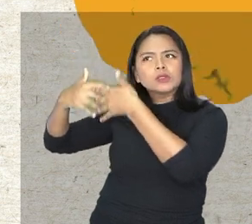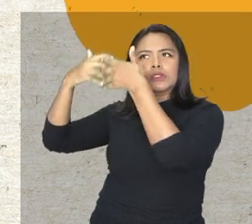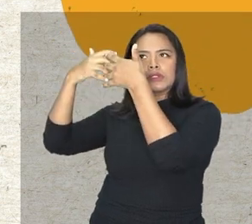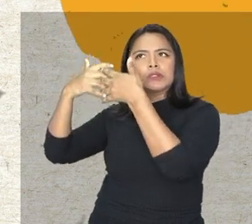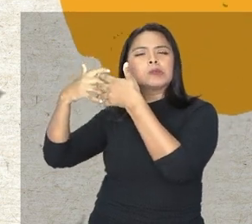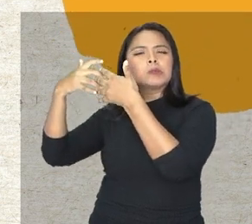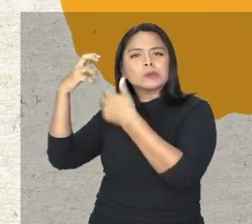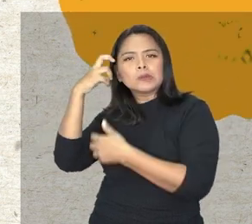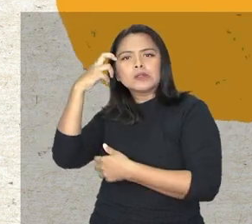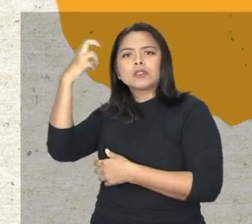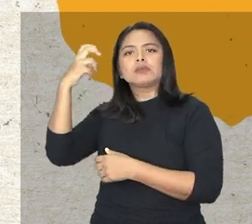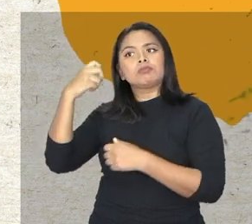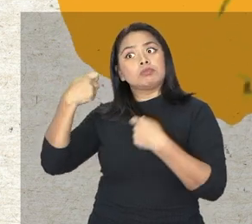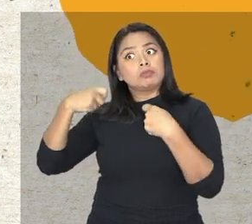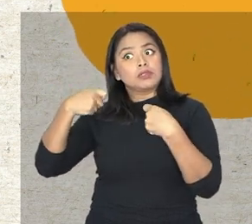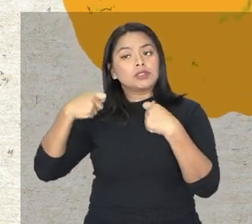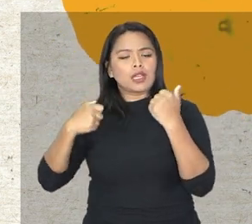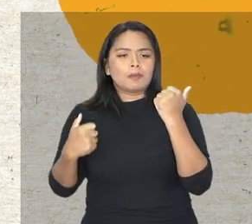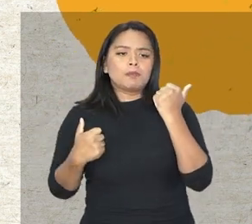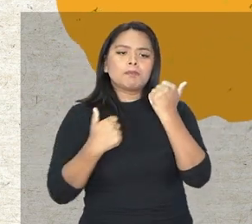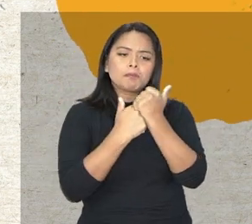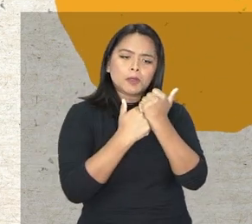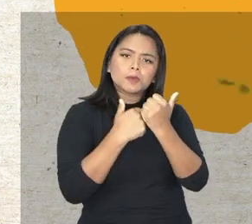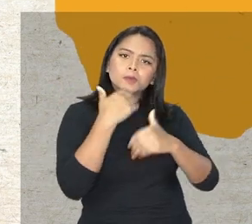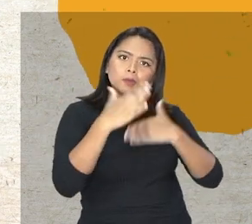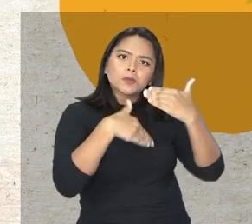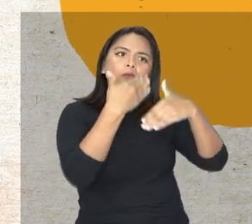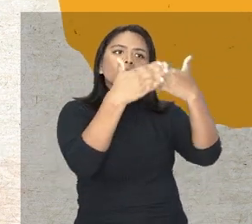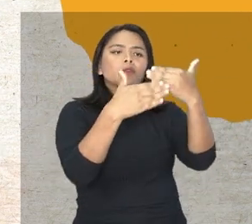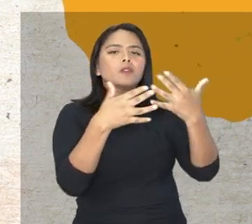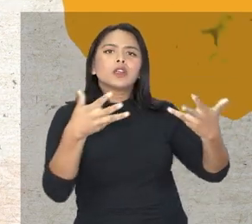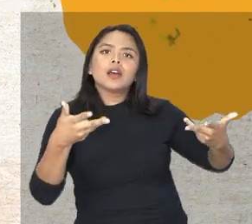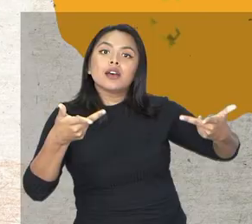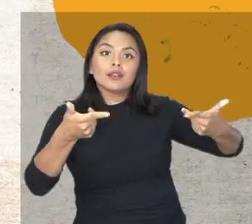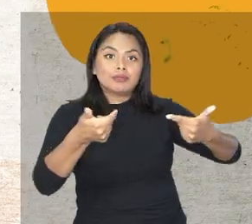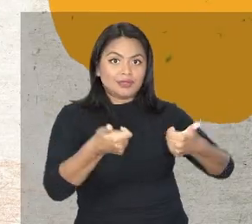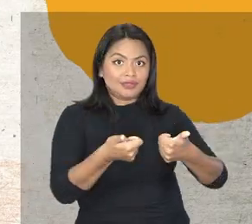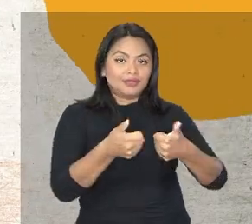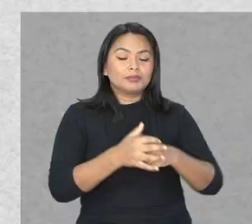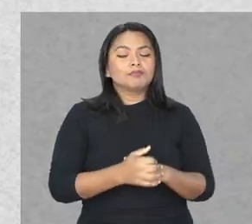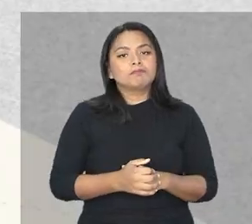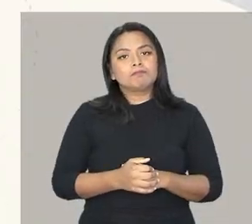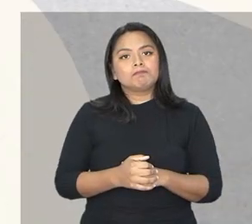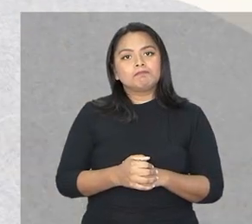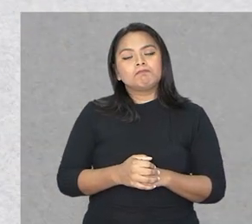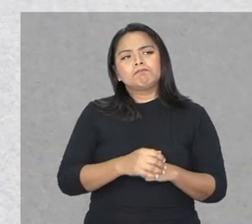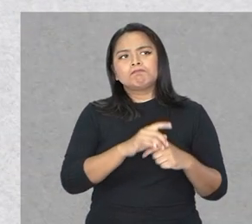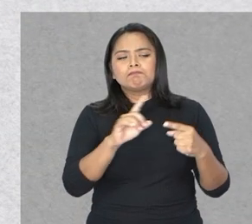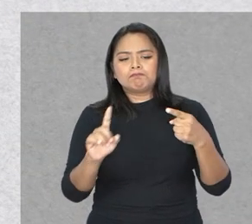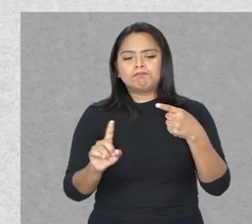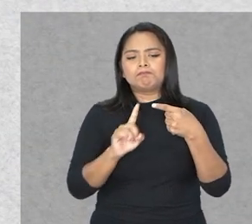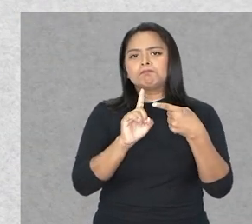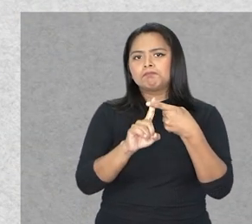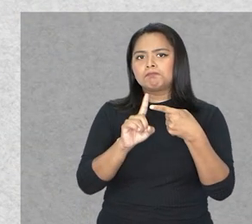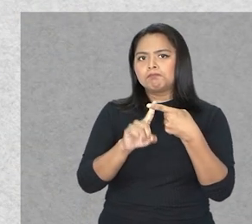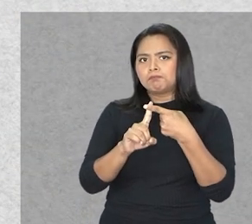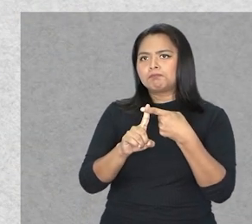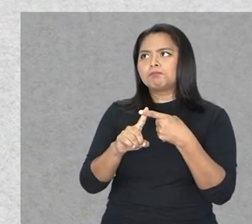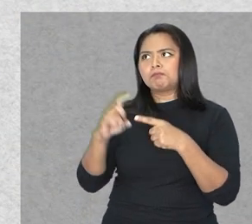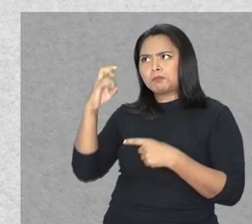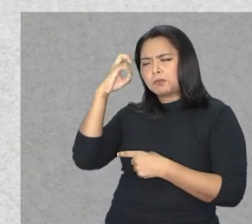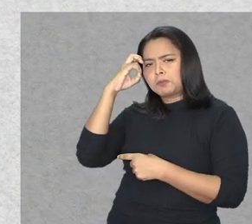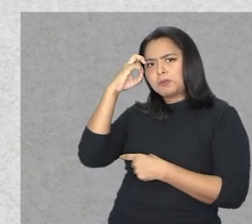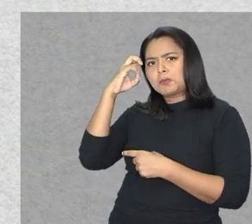necessário apoio para conseguirem desenvolver plenamente seus talentos e potencial. Enquanto o termo altas